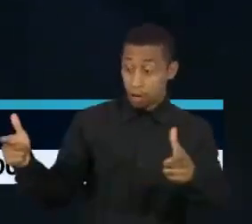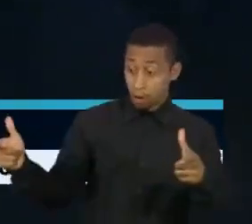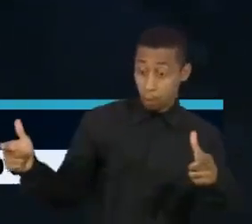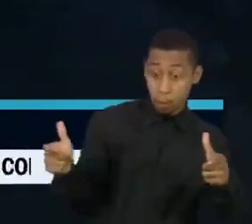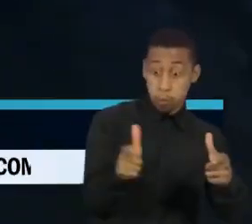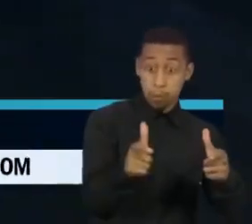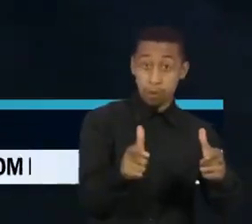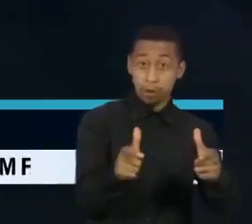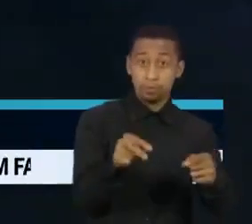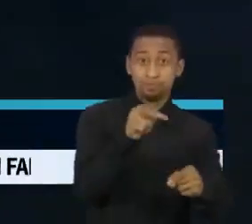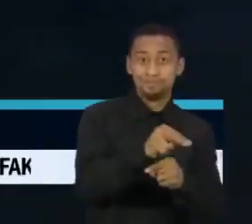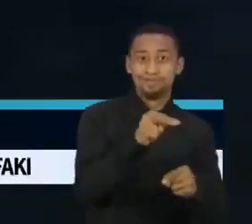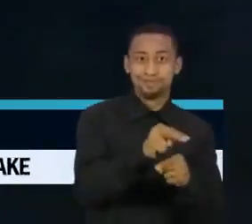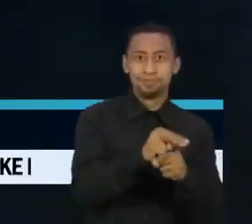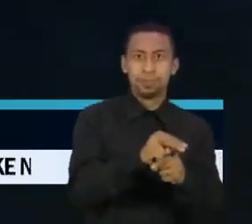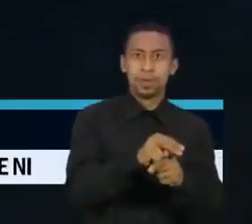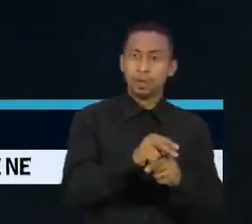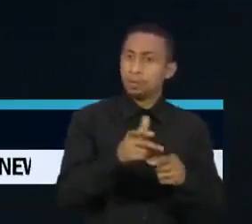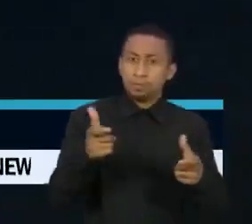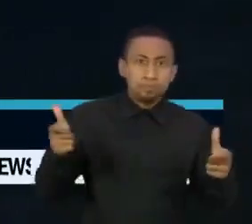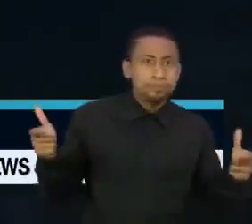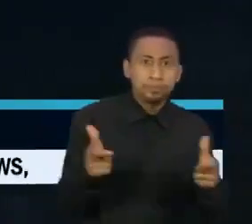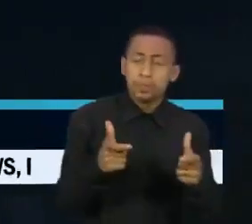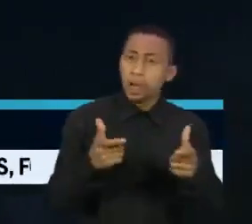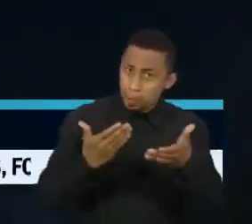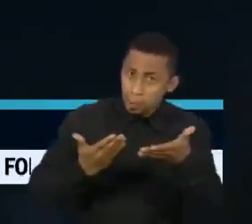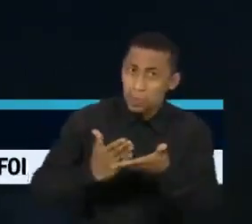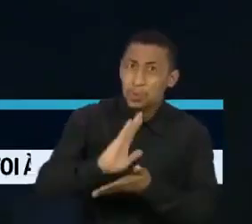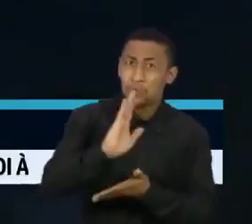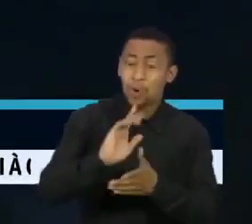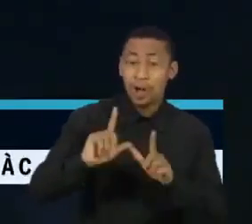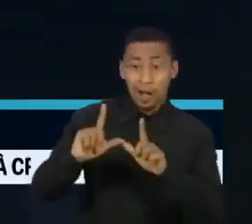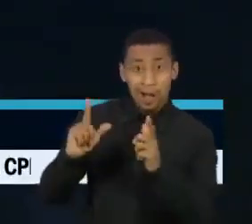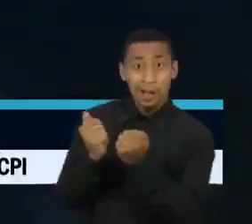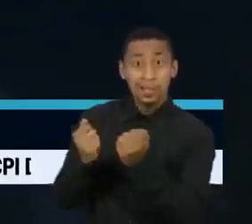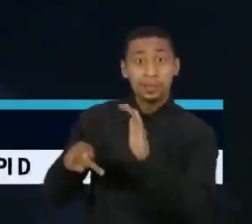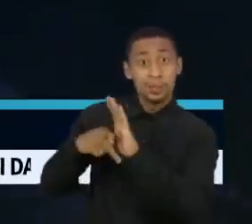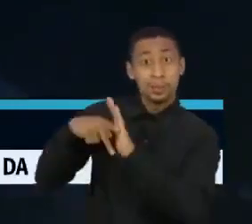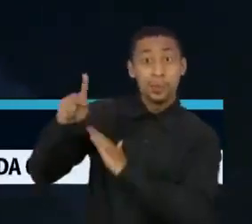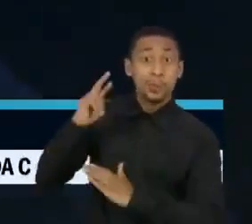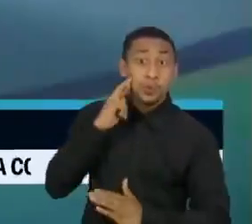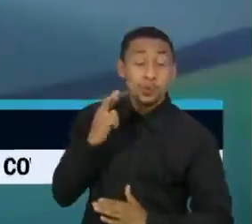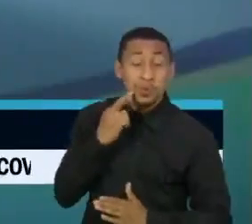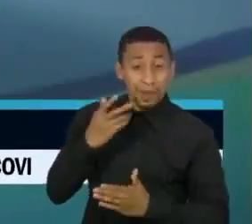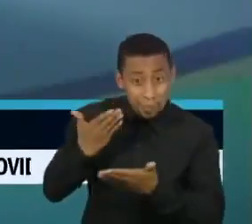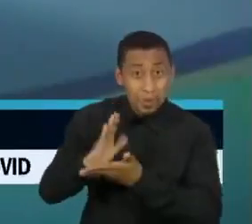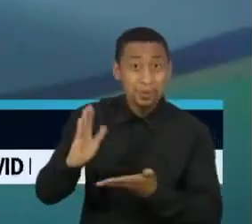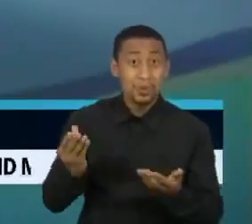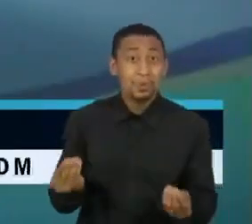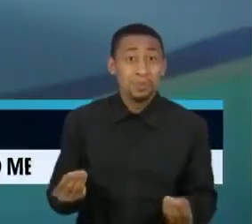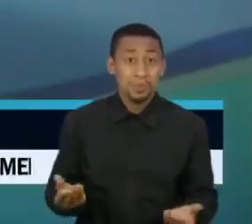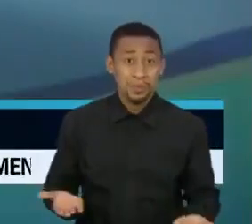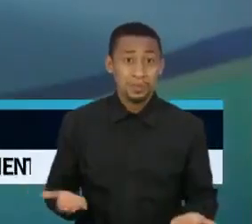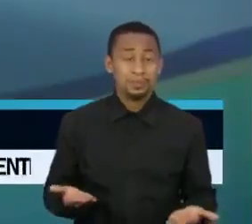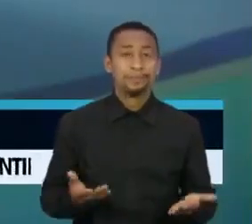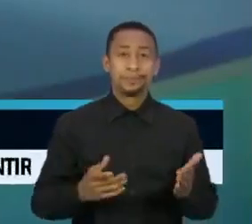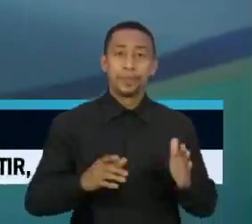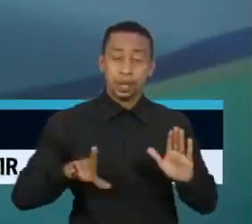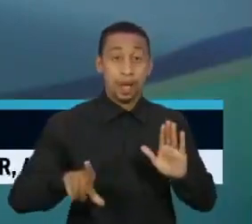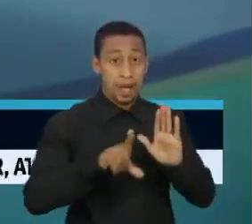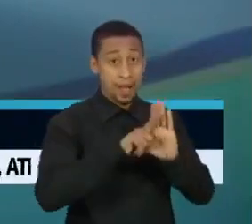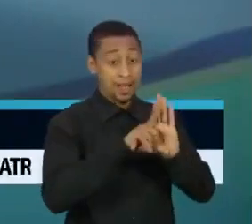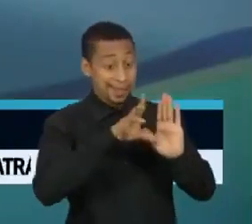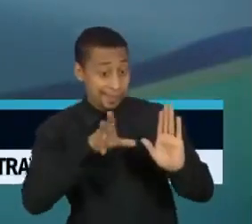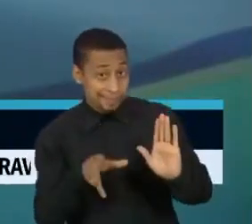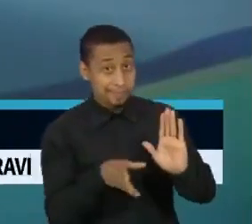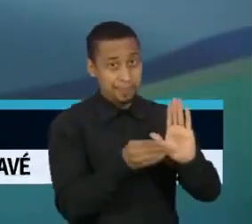a maior redução de áreas protegidas já aprovada pela Assembleia Legislativa de um Estado. A lei complementar,